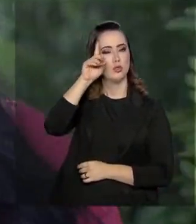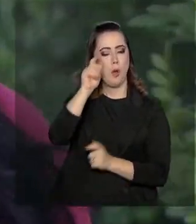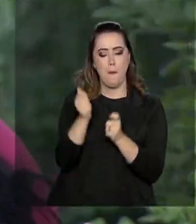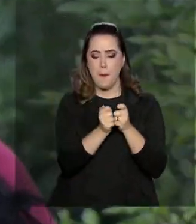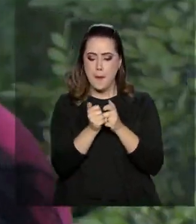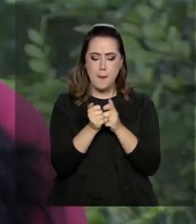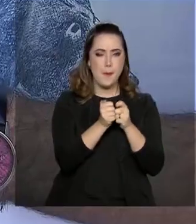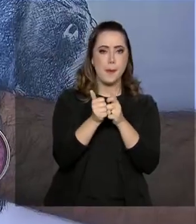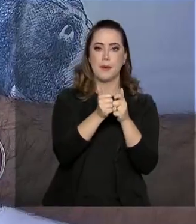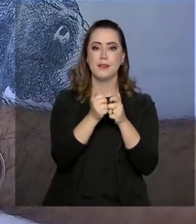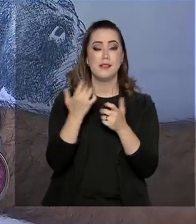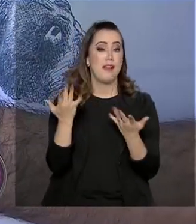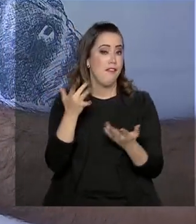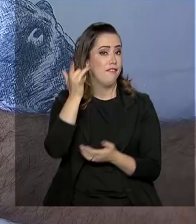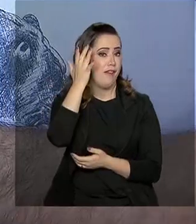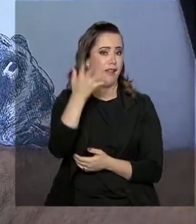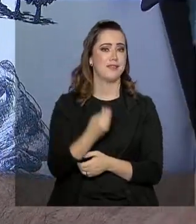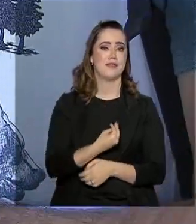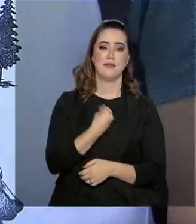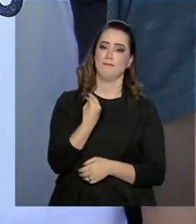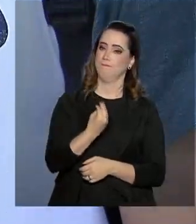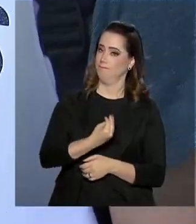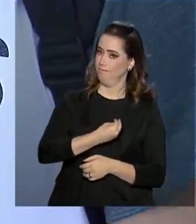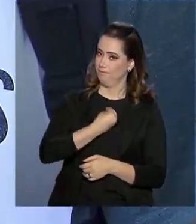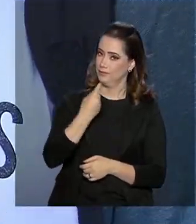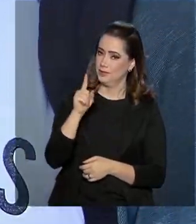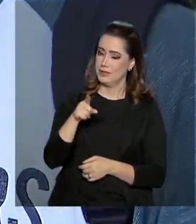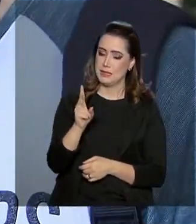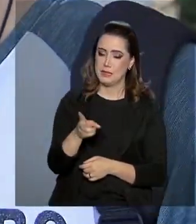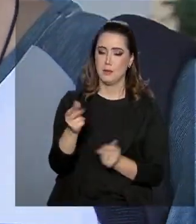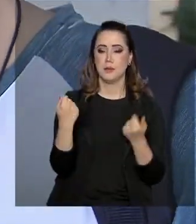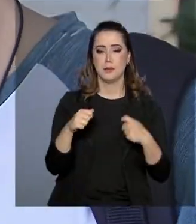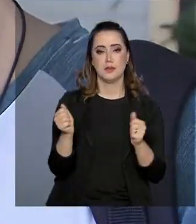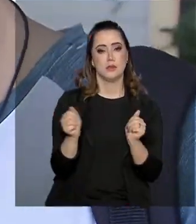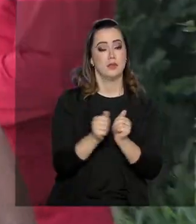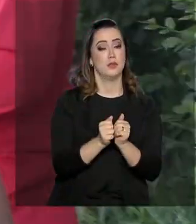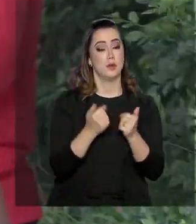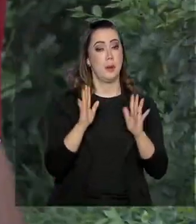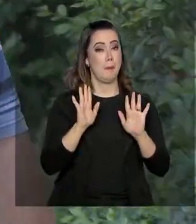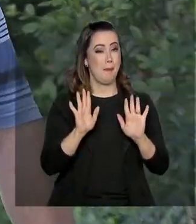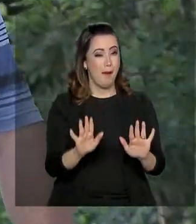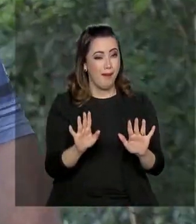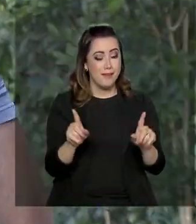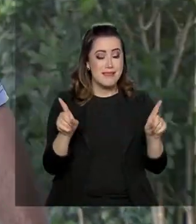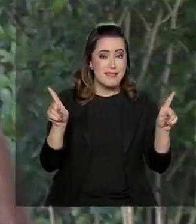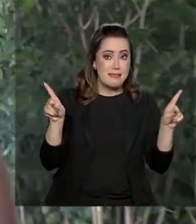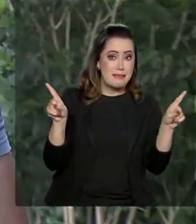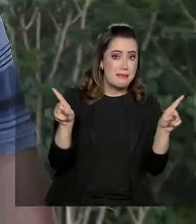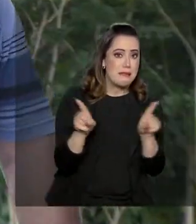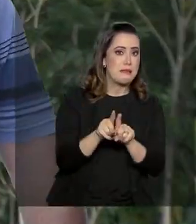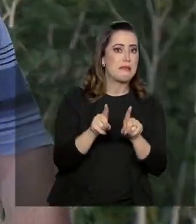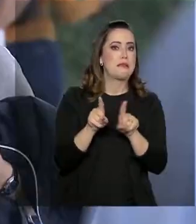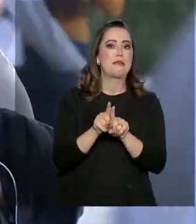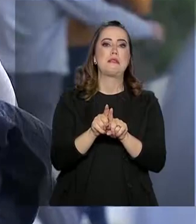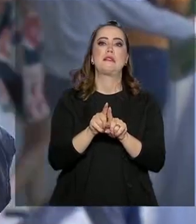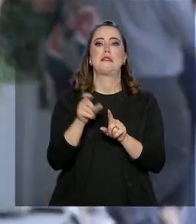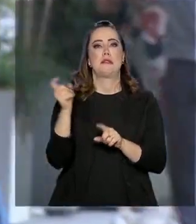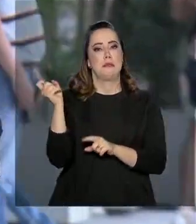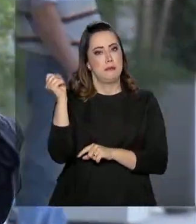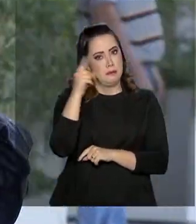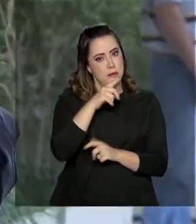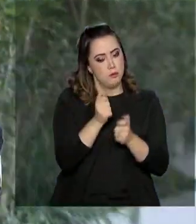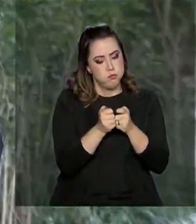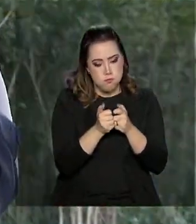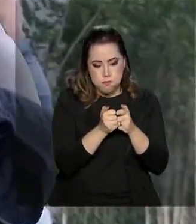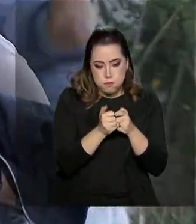série de atividades. O celular virou o acessório indispensável, mas também viciante. Ficar sem